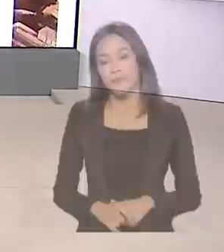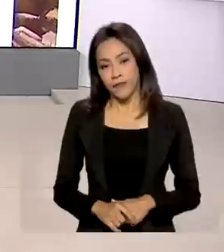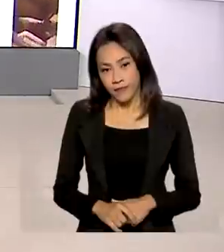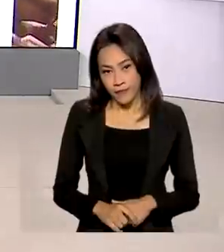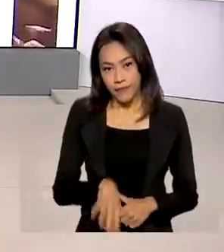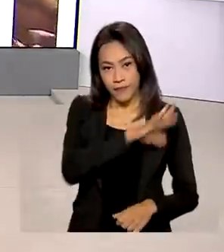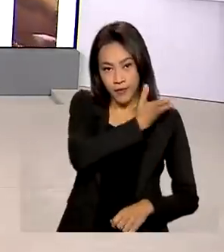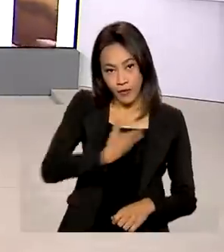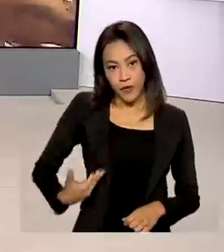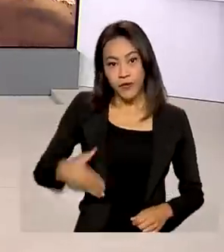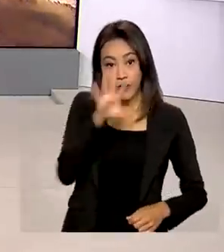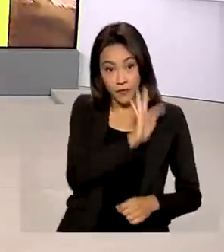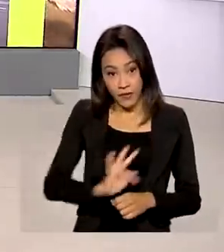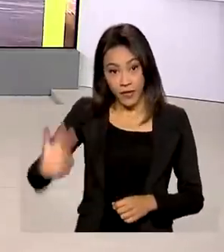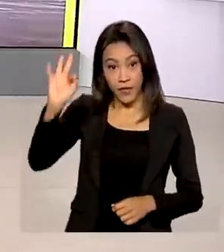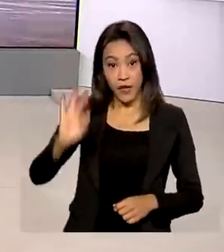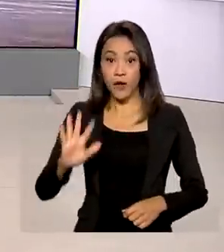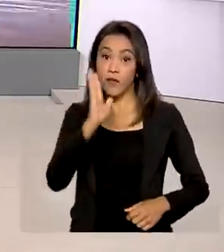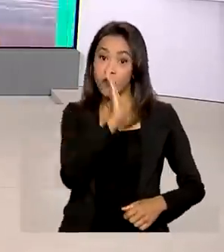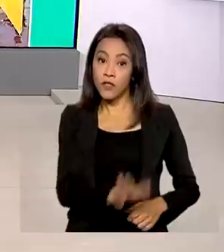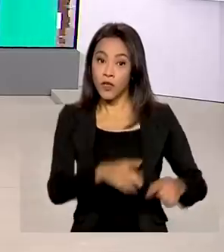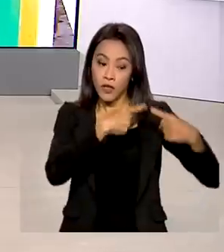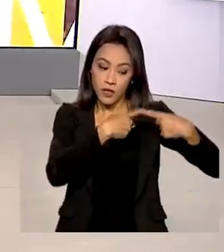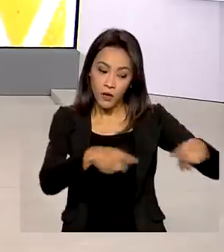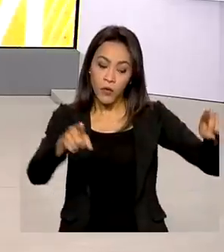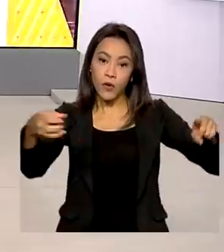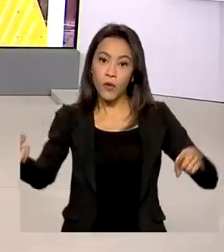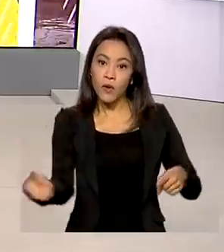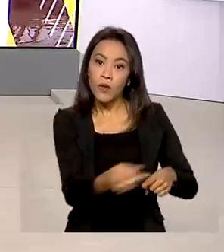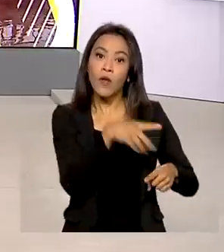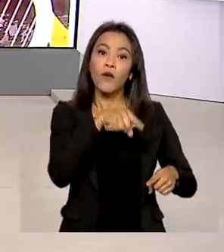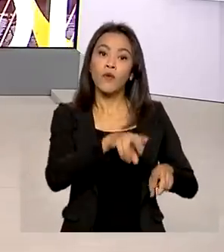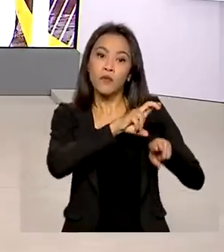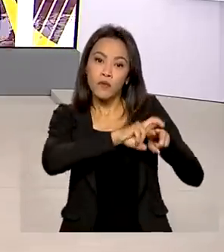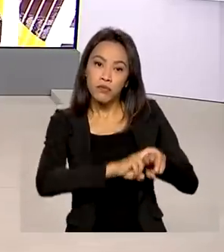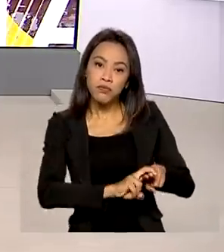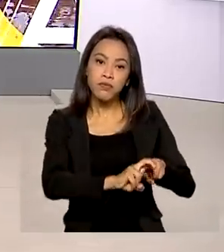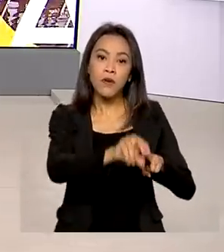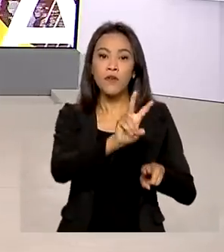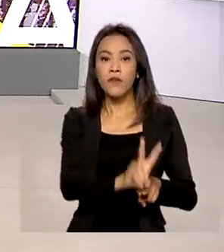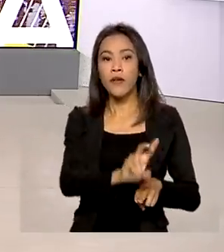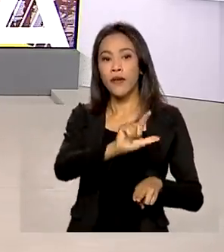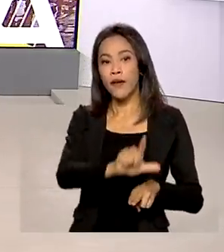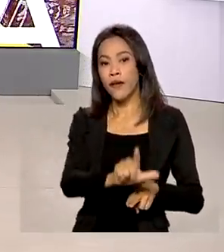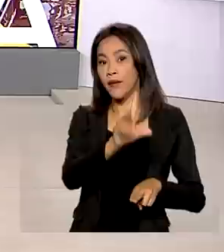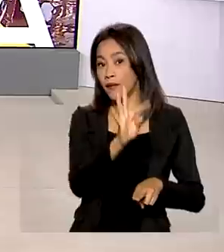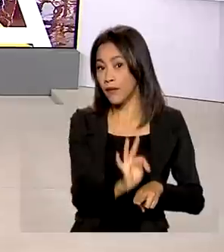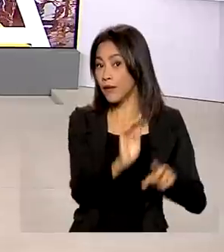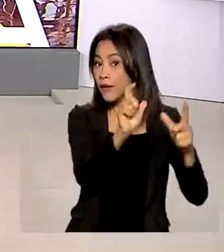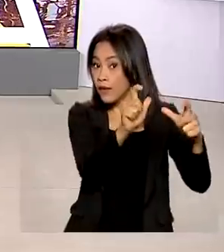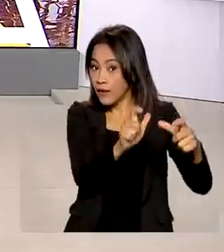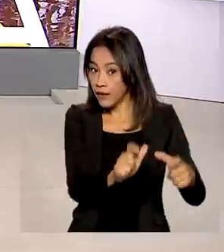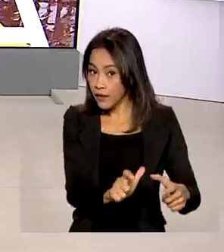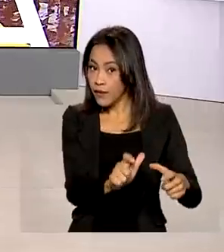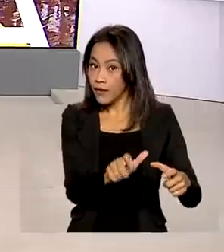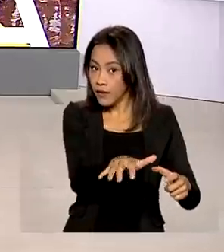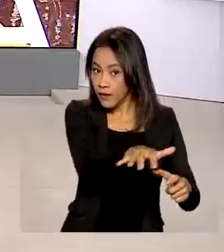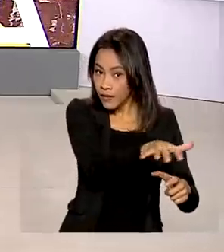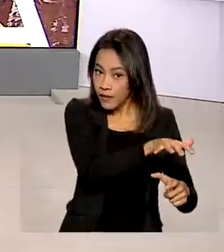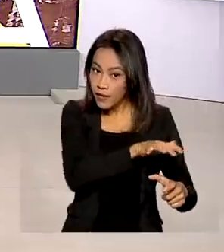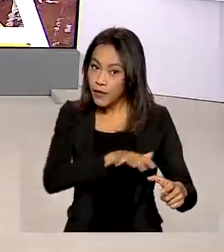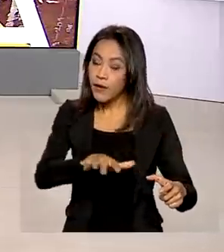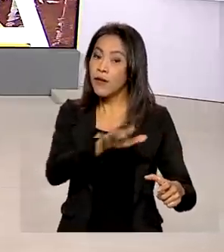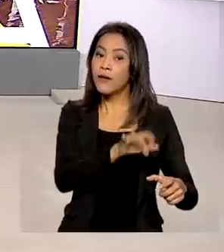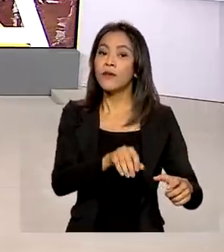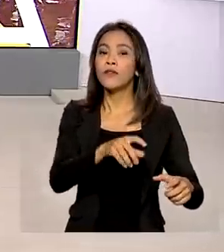O governo federal inaugurou uma nova estação de veículos leves sobre trilhos em Cajupiranga, que integra a